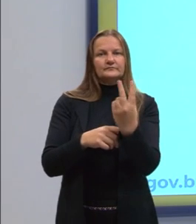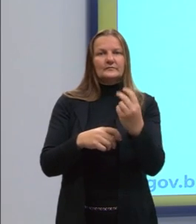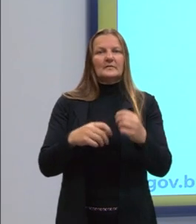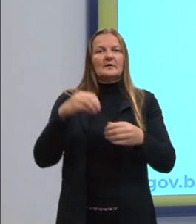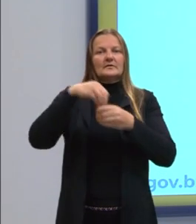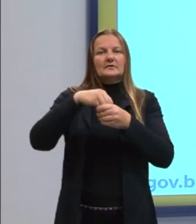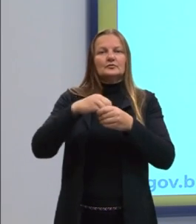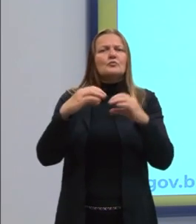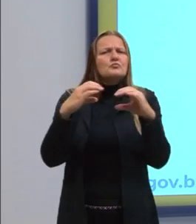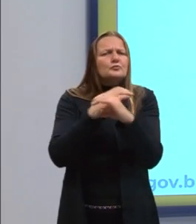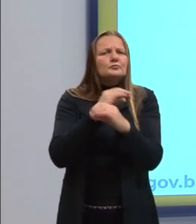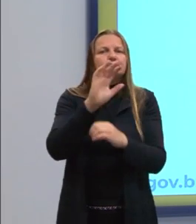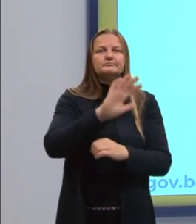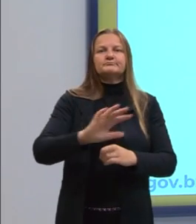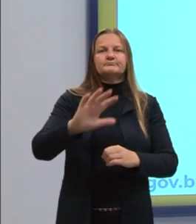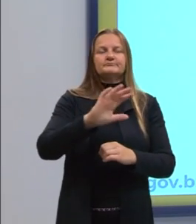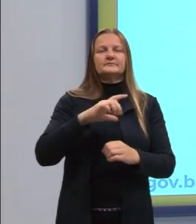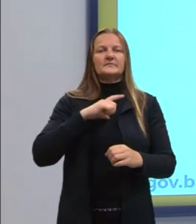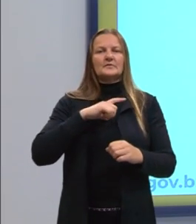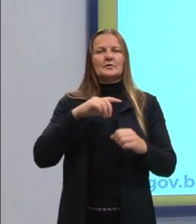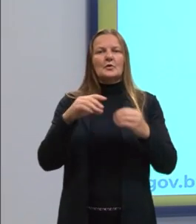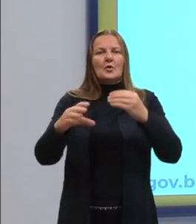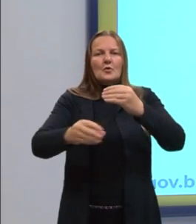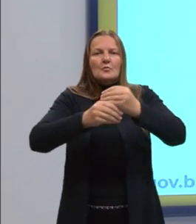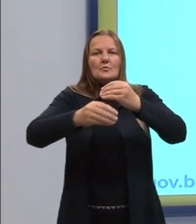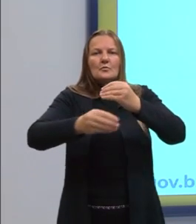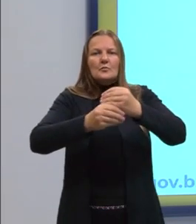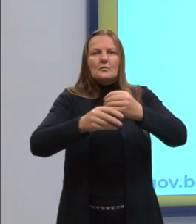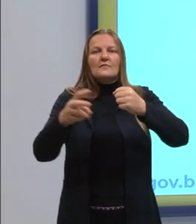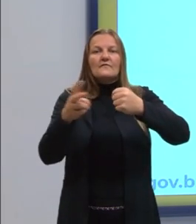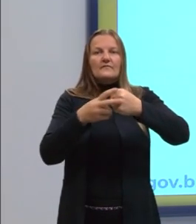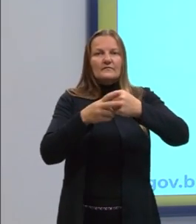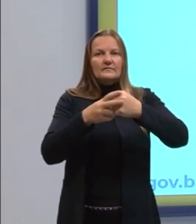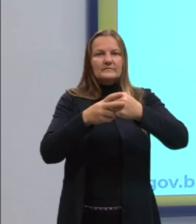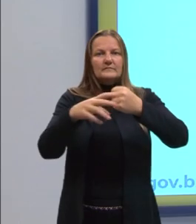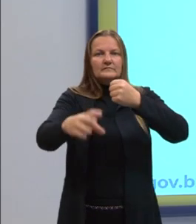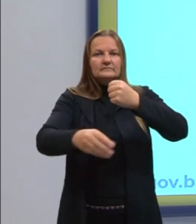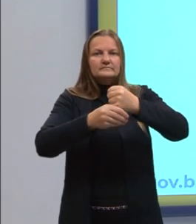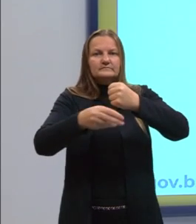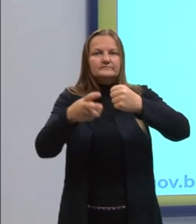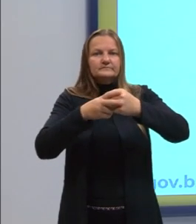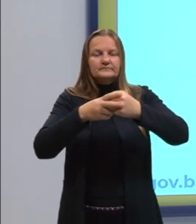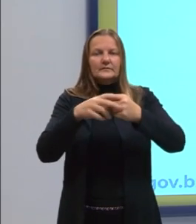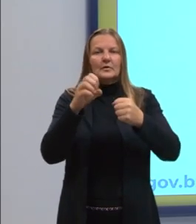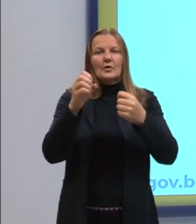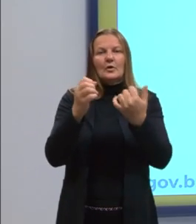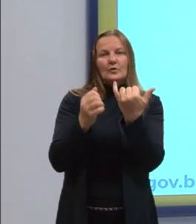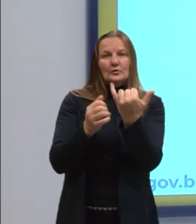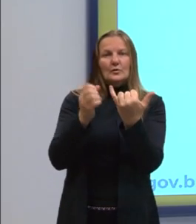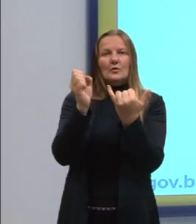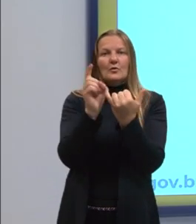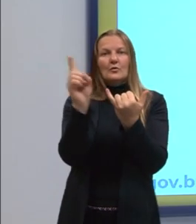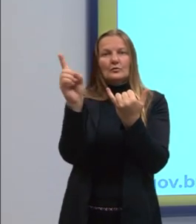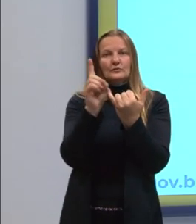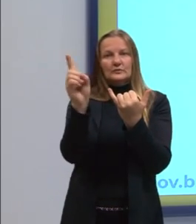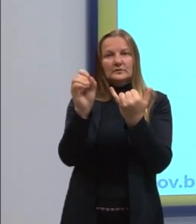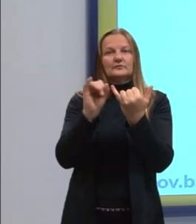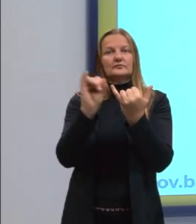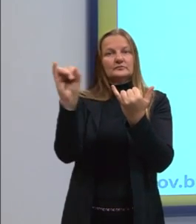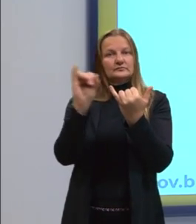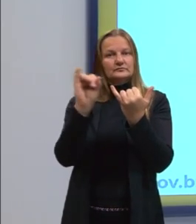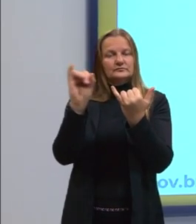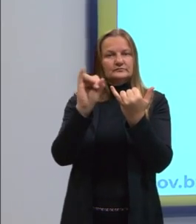integrantes, a gente tem os complementos verbais, que são compostos pelo objeto direto e o indireto.